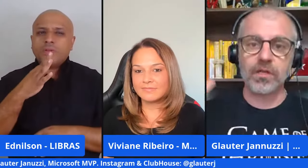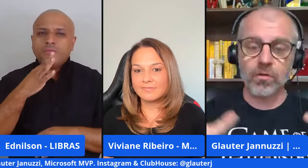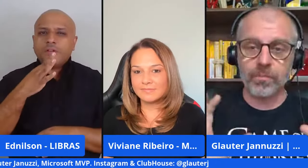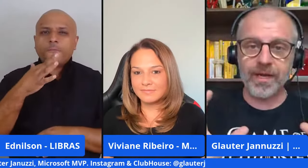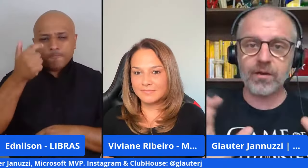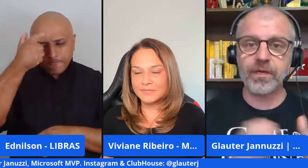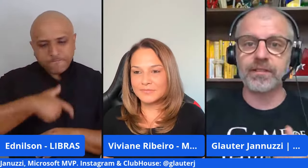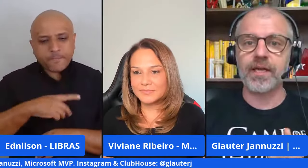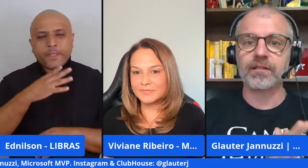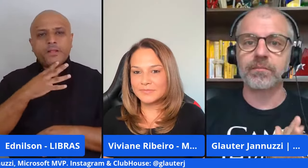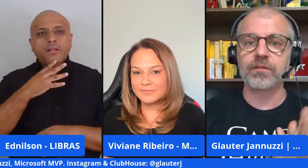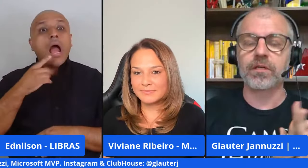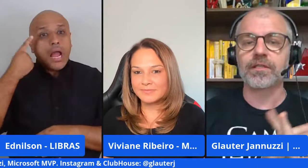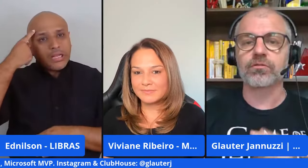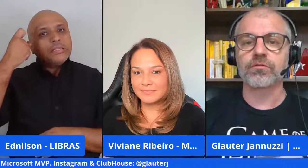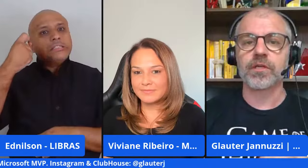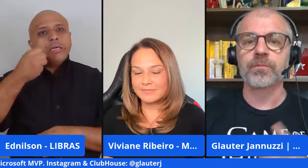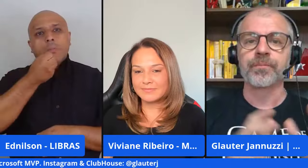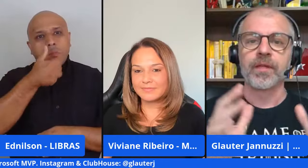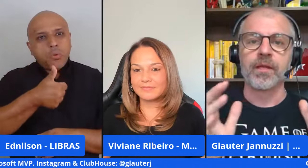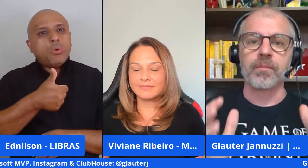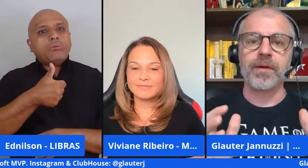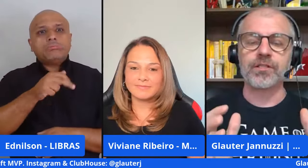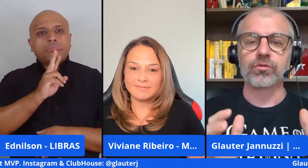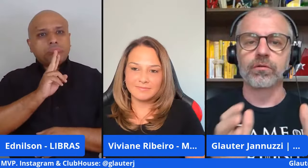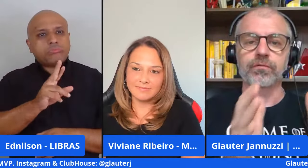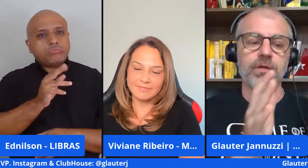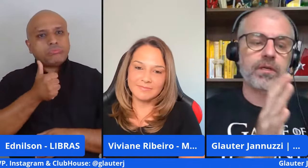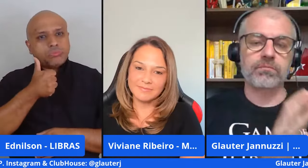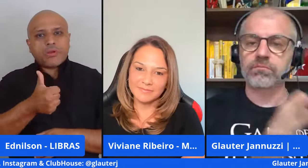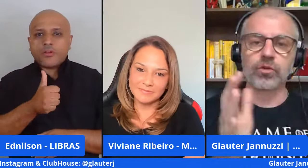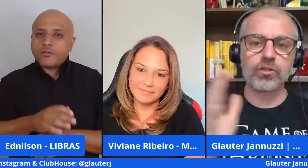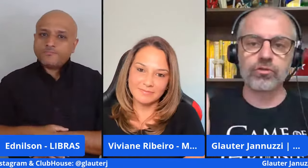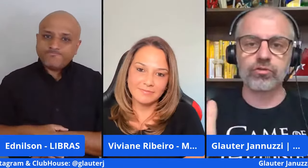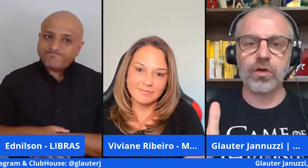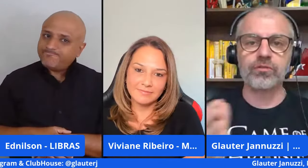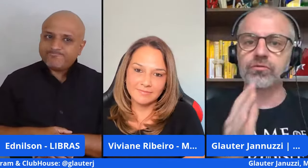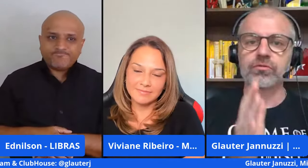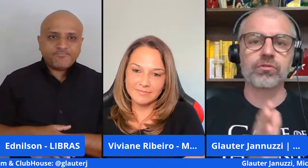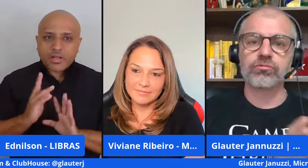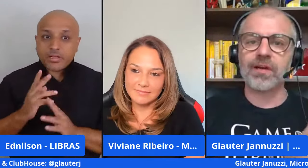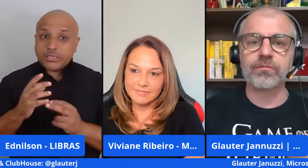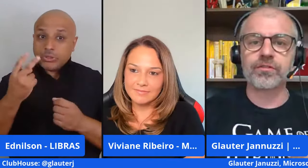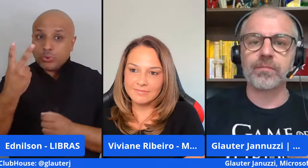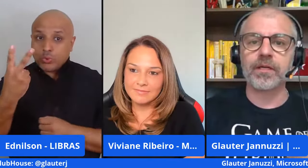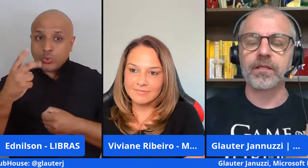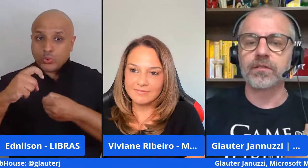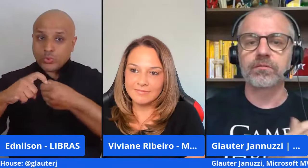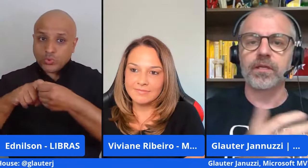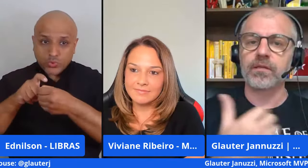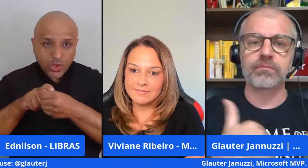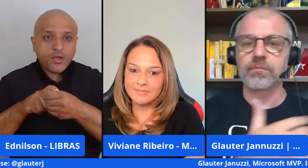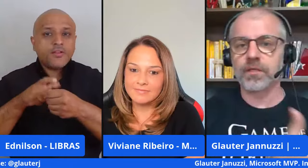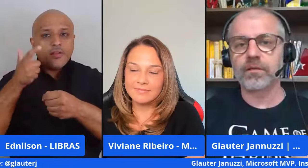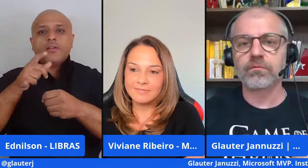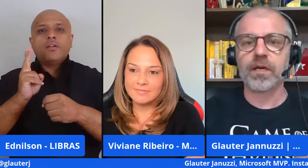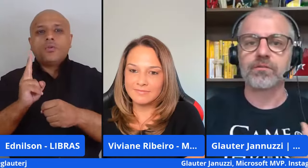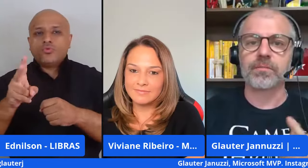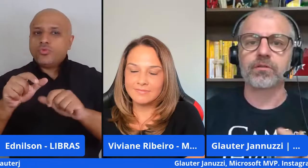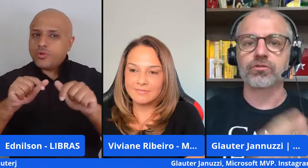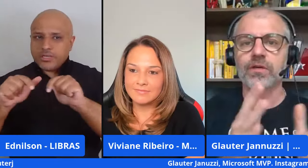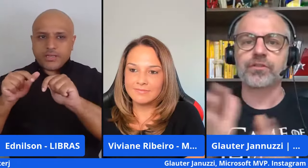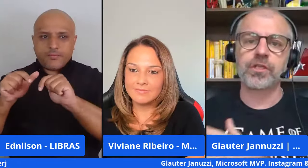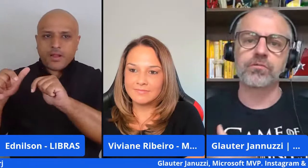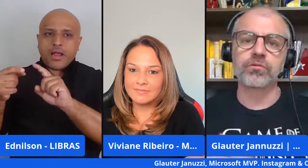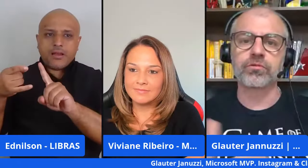reputação que compraram a ideia também da solução mas de novo dois dos sócios continuávamos trabalhando no